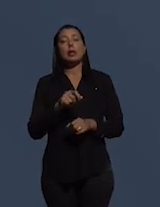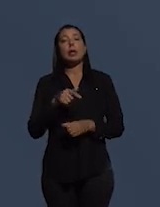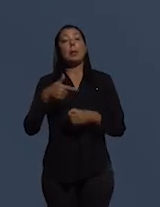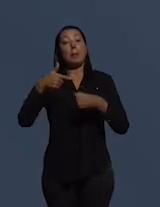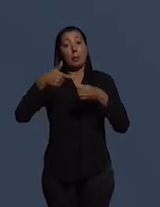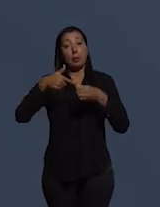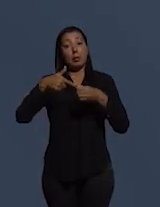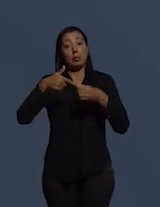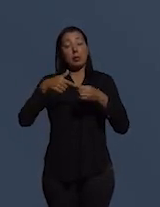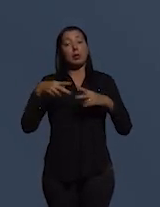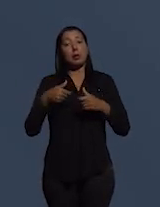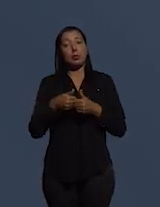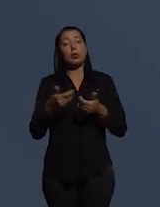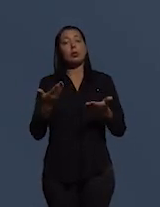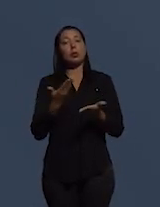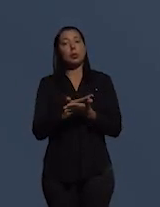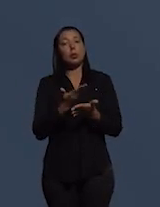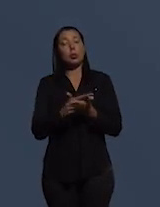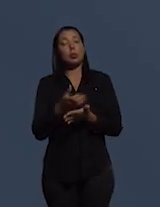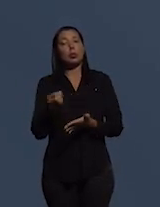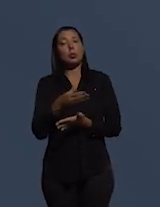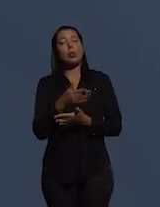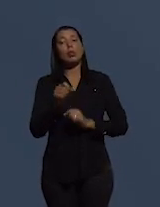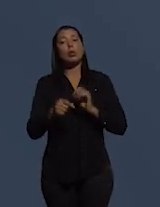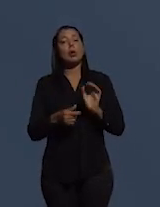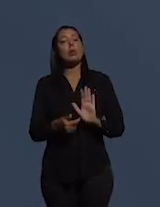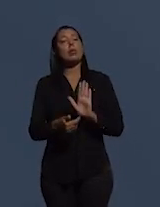estudos recentes apontam que,